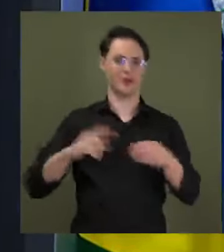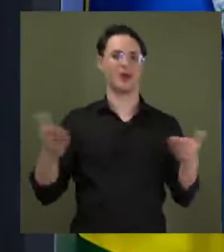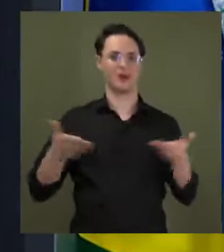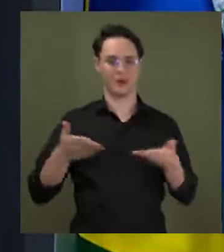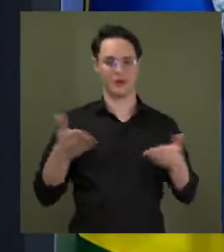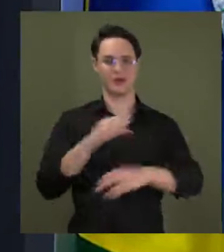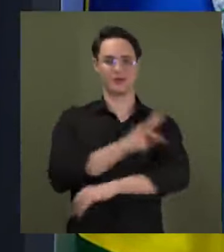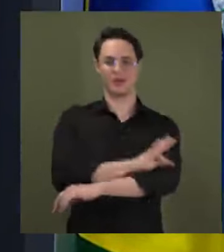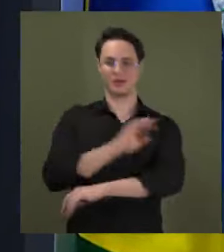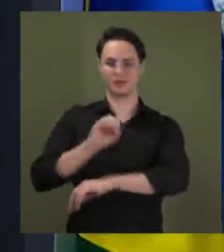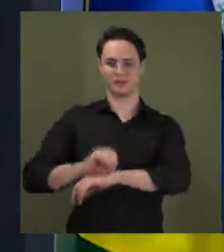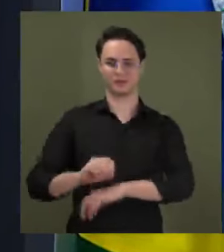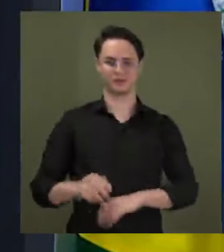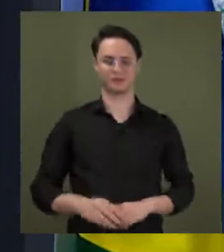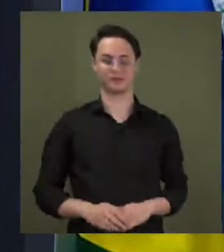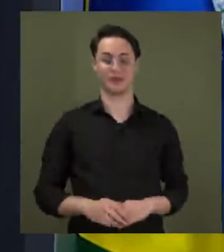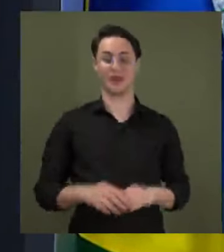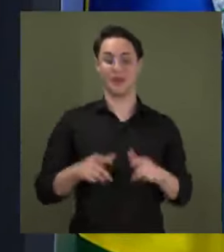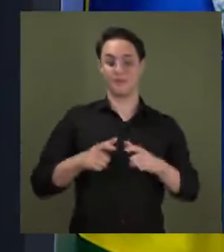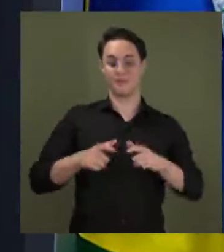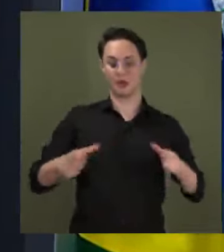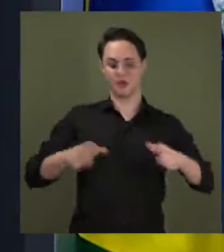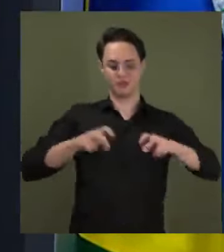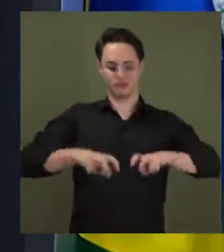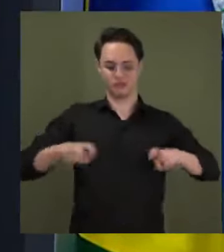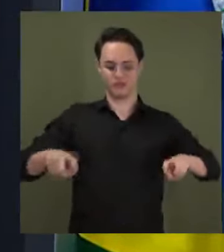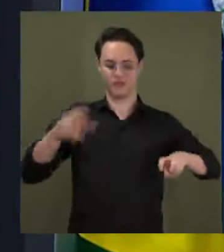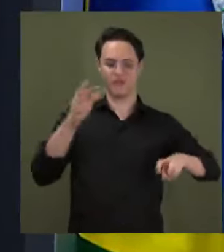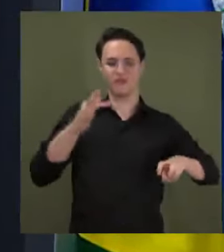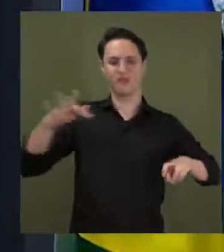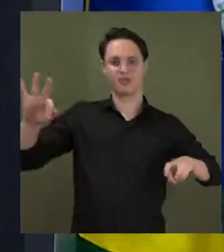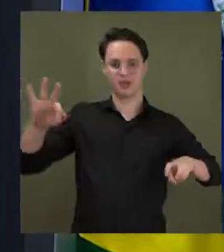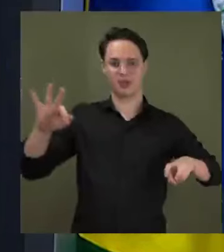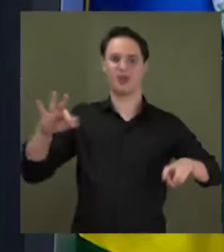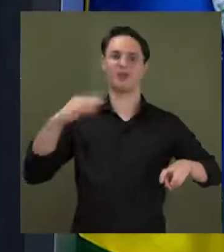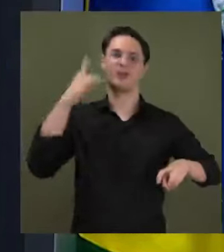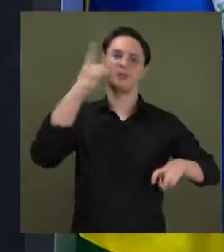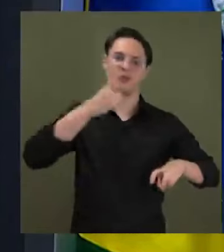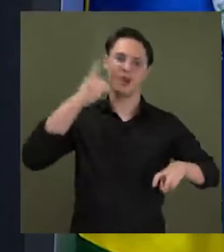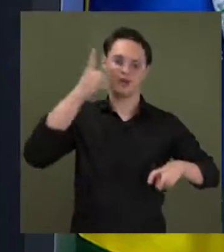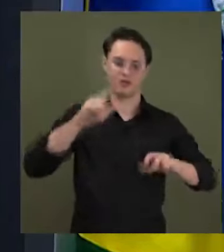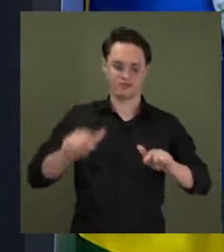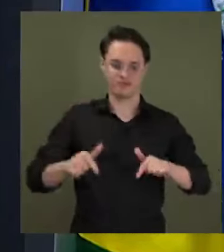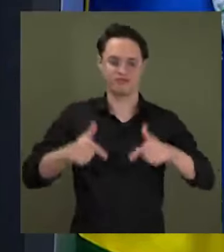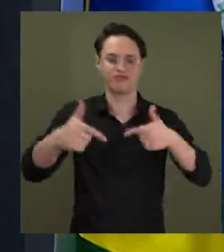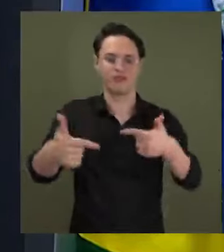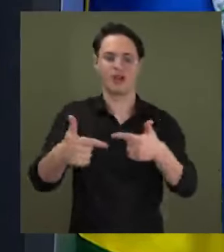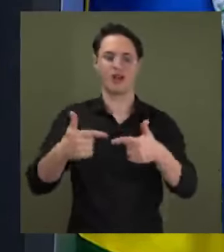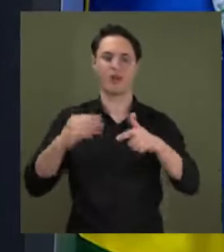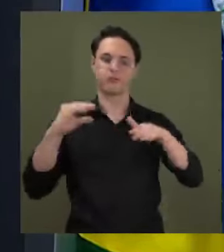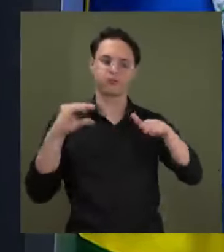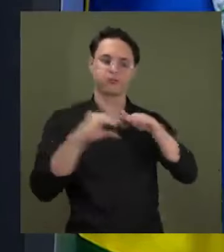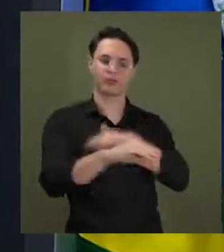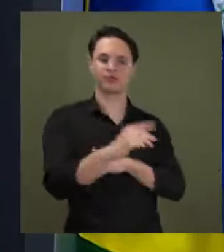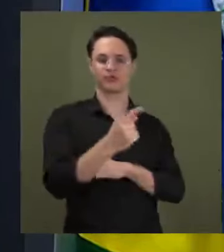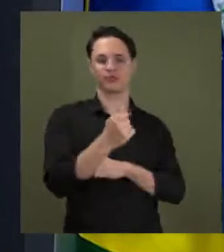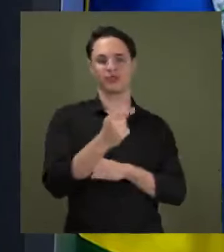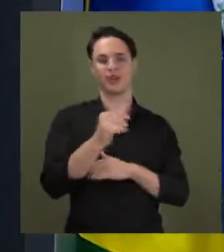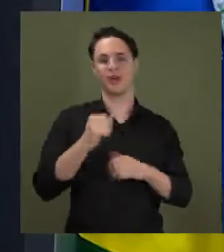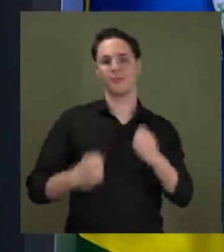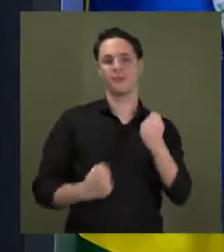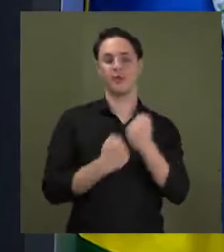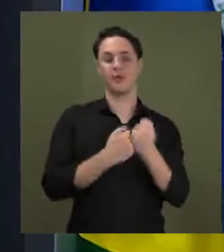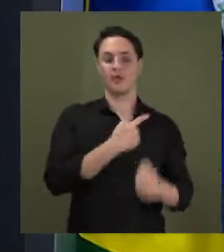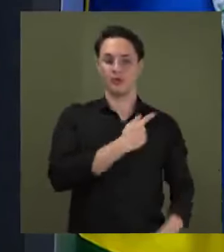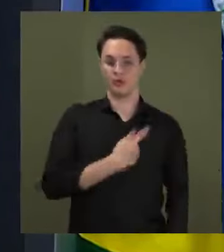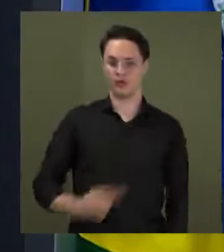A maioria da bancada federal não tem medido esforços para levar os recursos, apoiando as iniciativas do governo